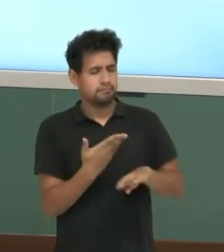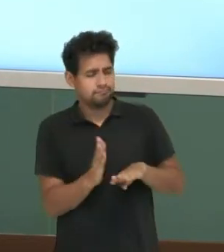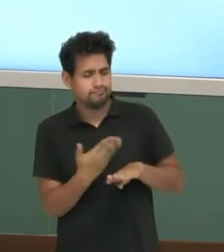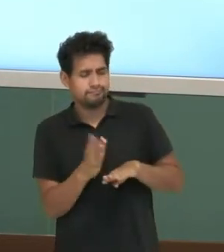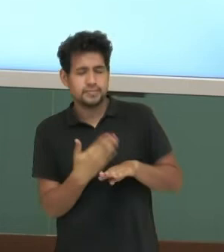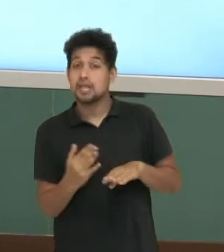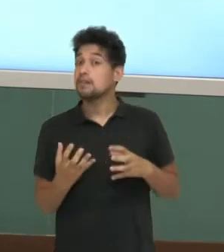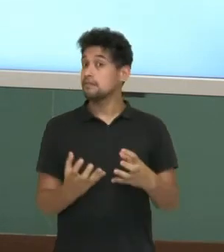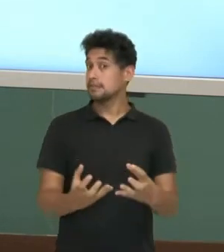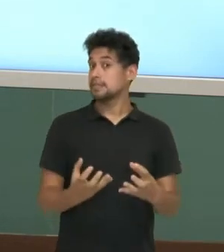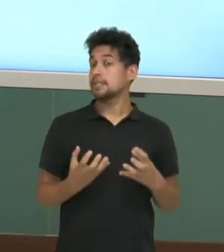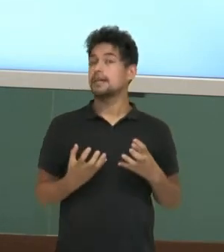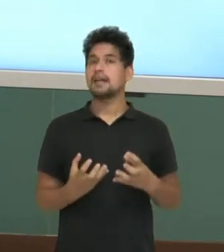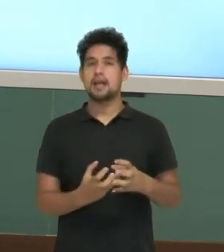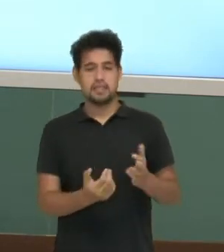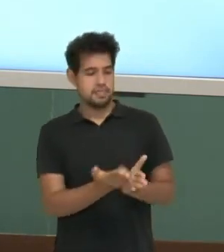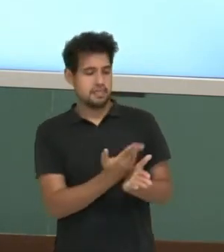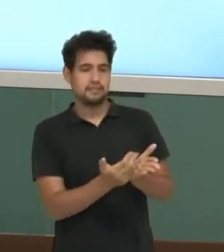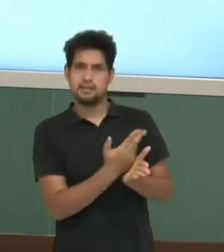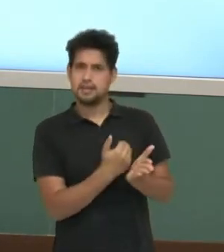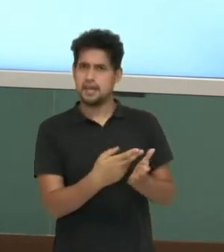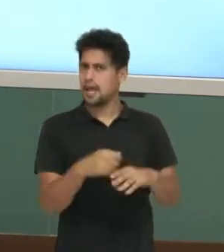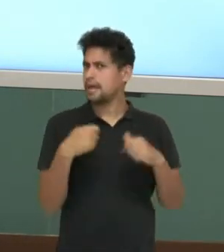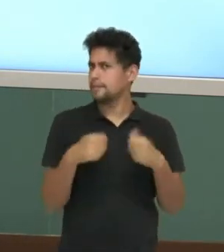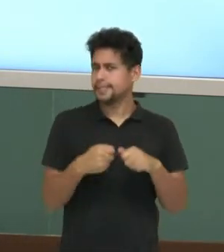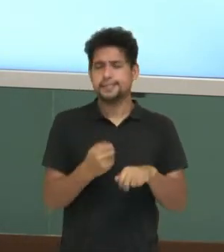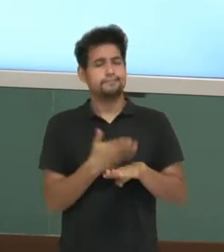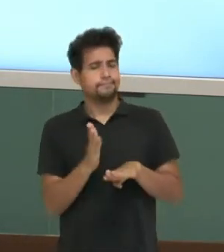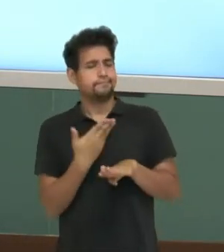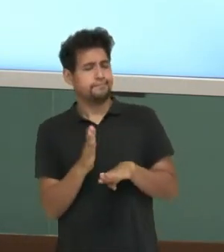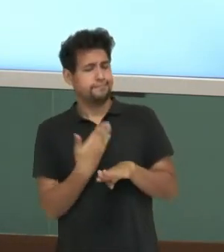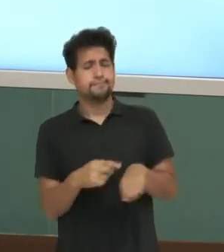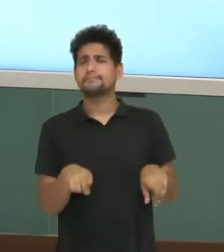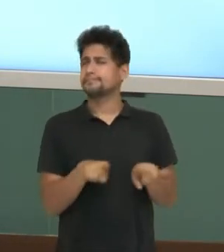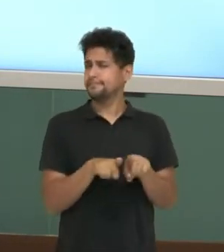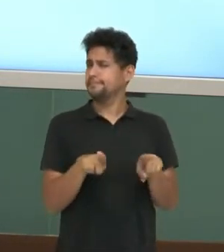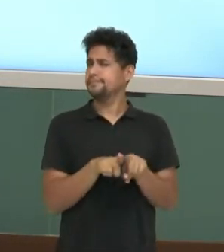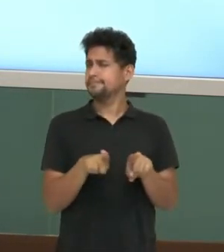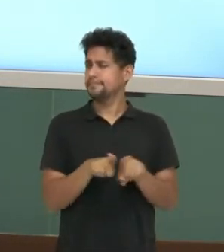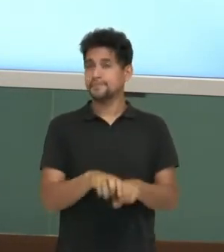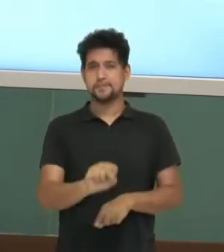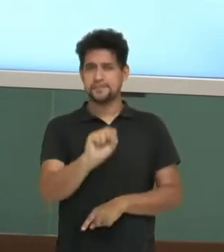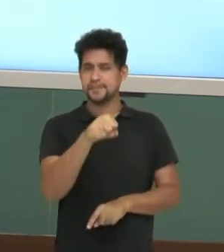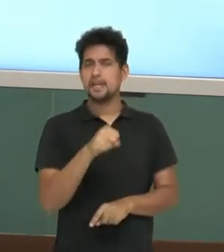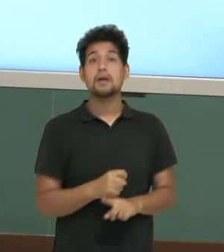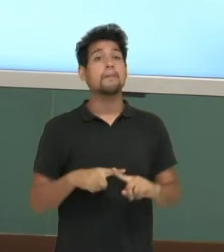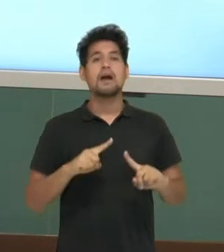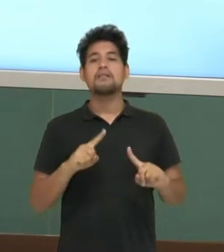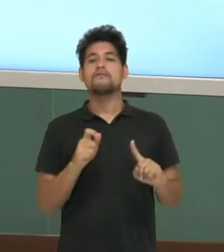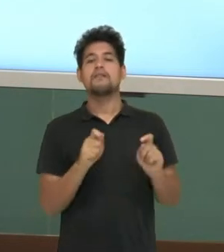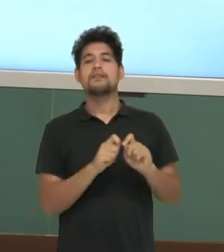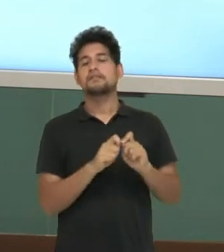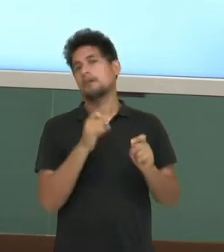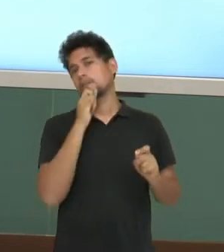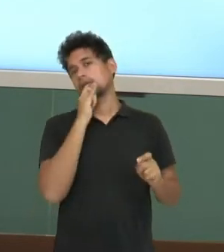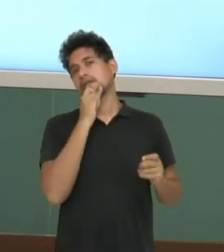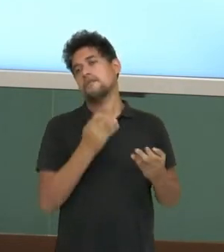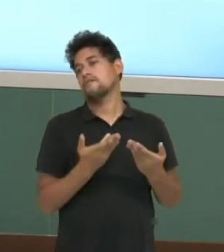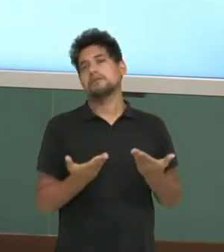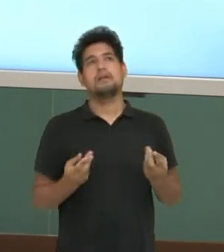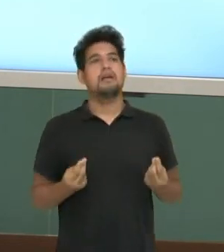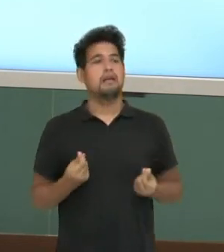Se você quer ser um desenhista, você vai ter que treinar também. E isso não vai fazer com que você,